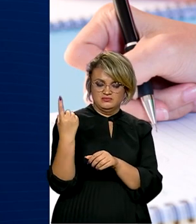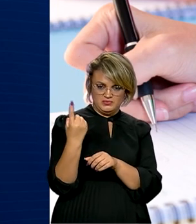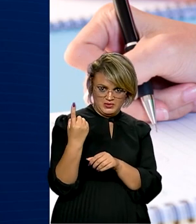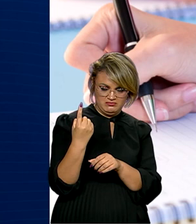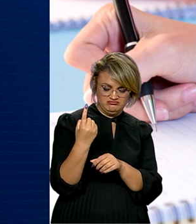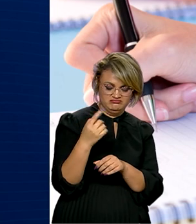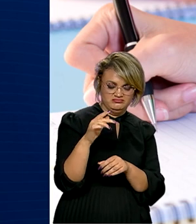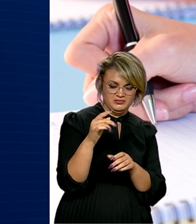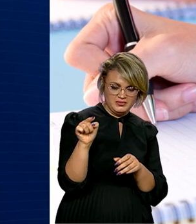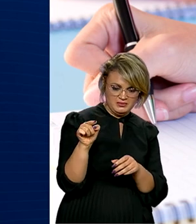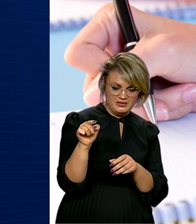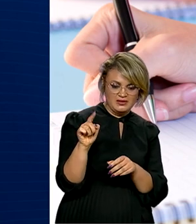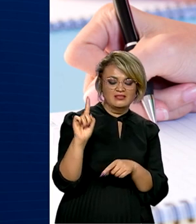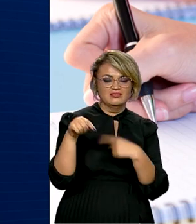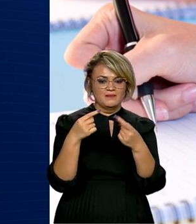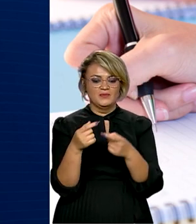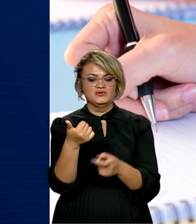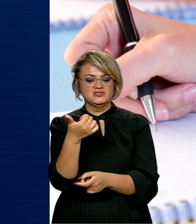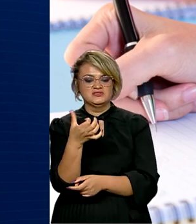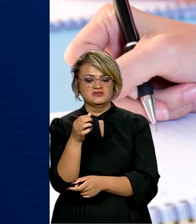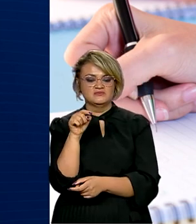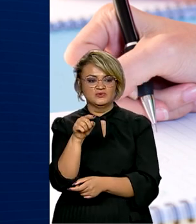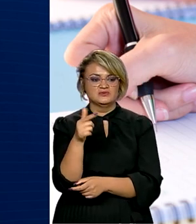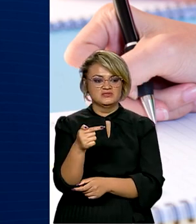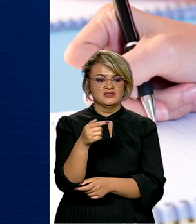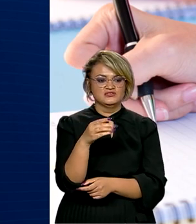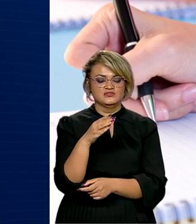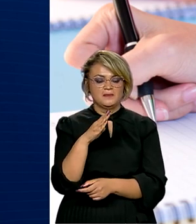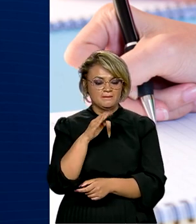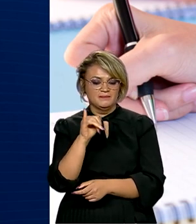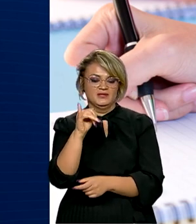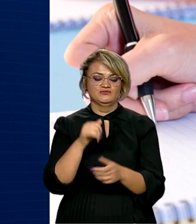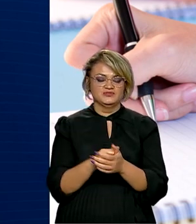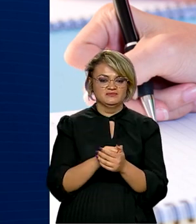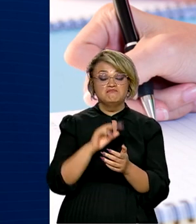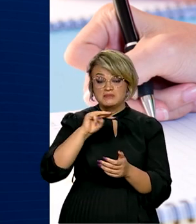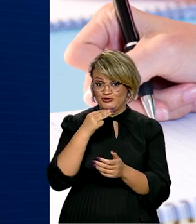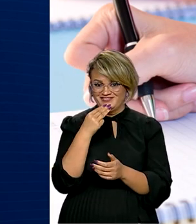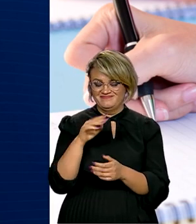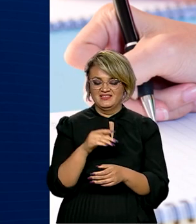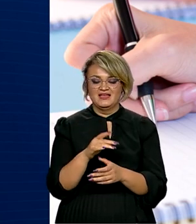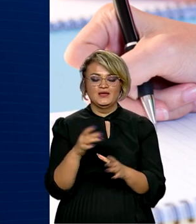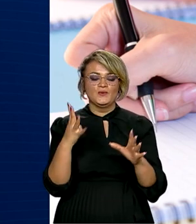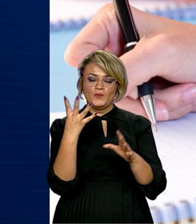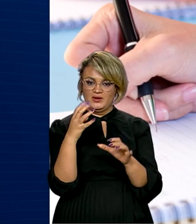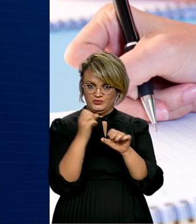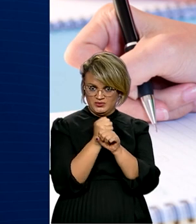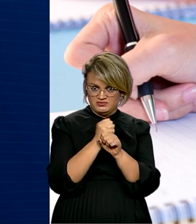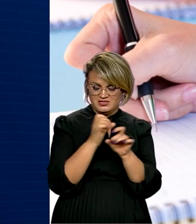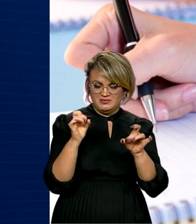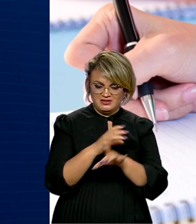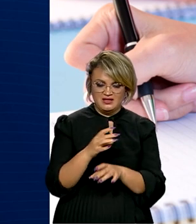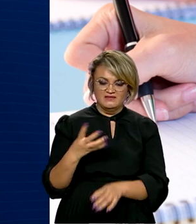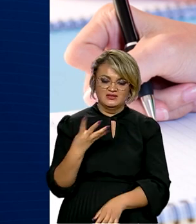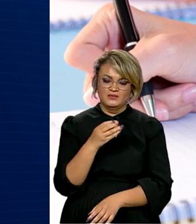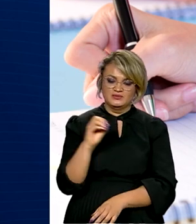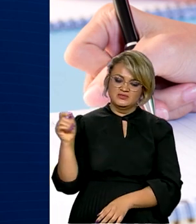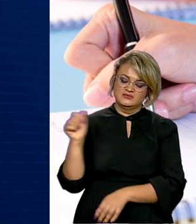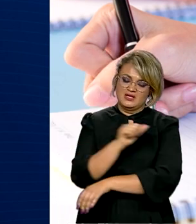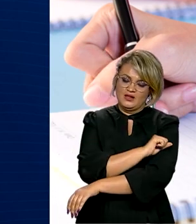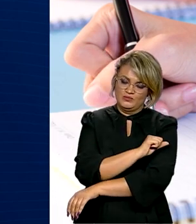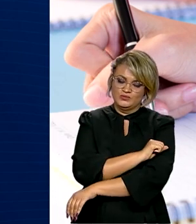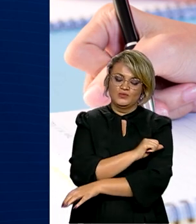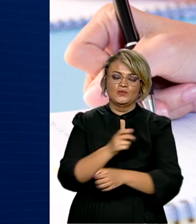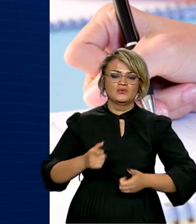investimentos de 16,7 milhões. E ao fim de quatro anos, com 400 estudantes, ao